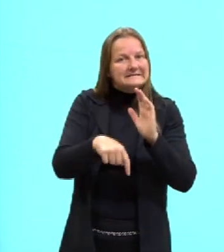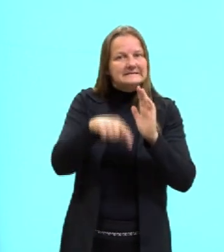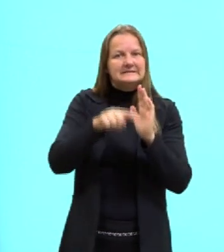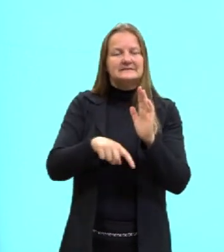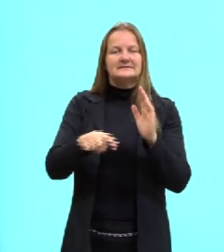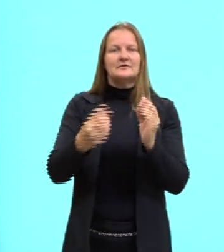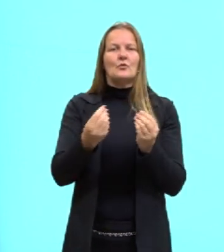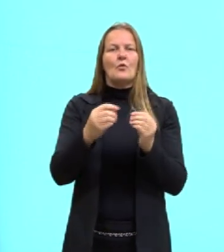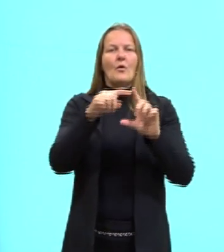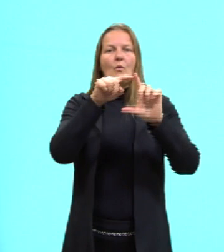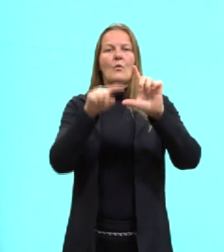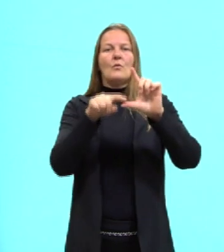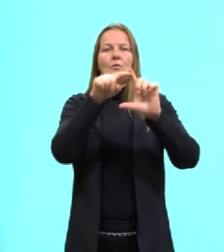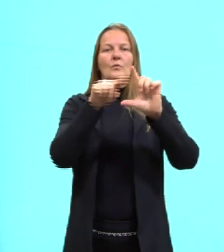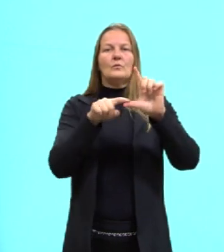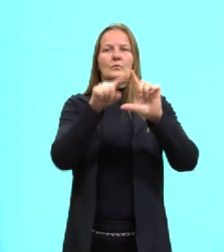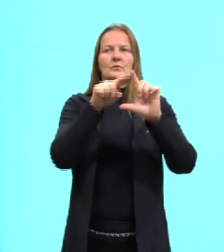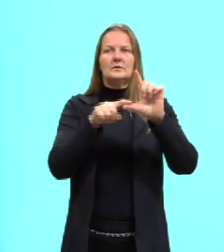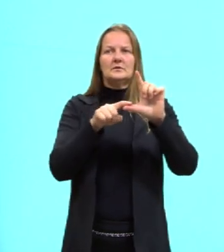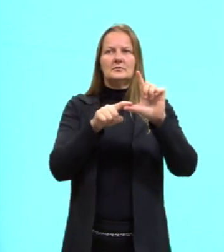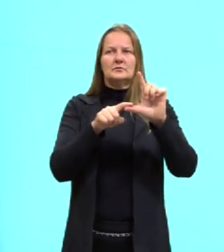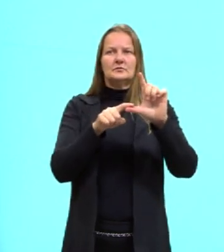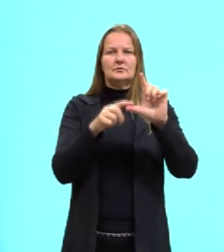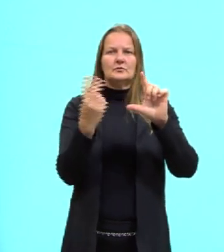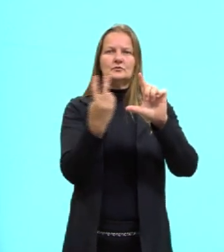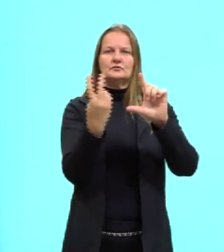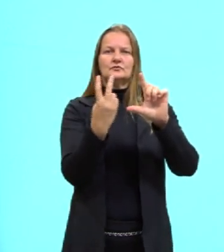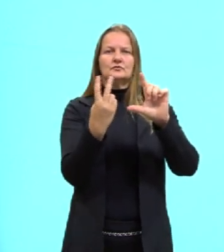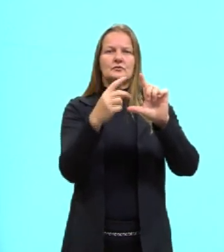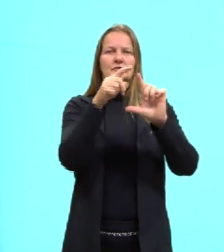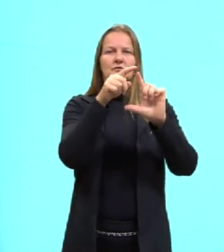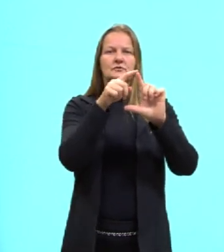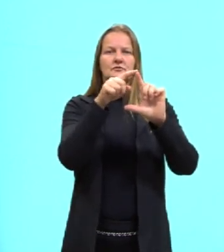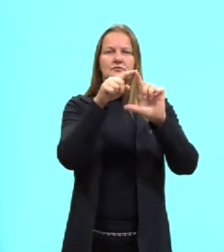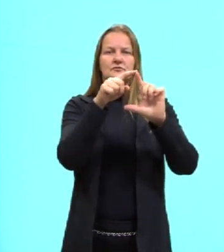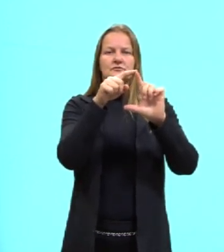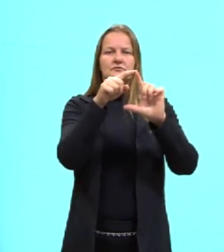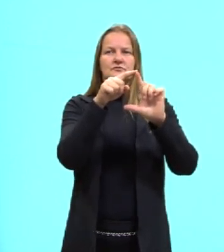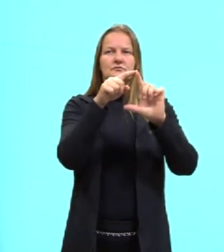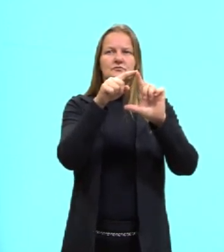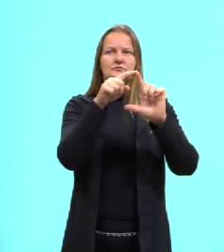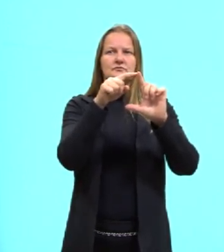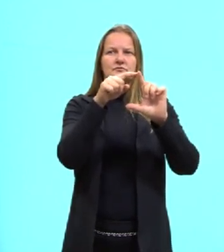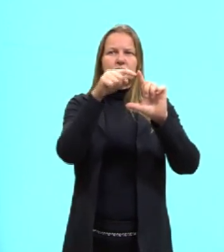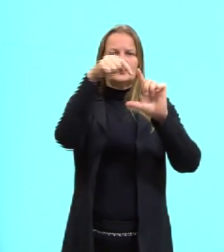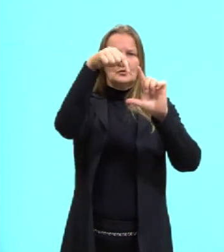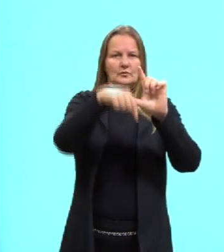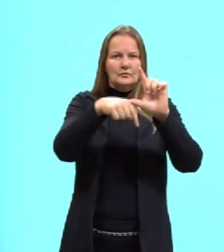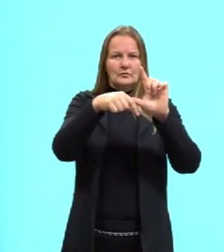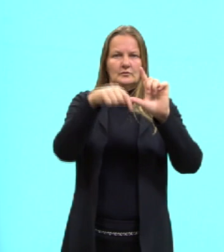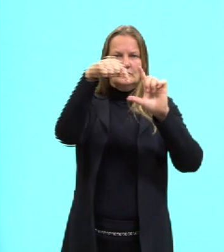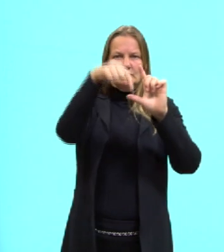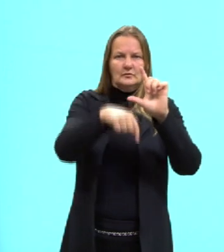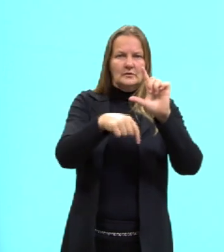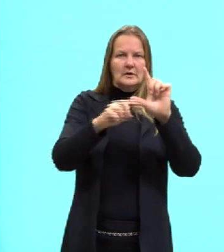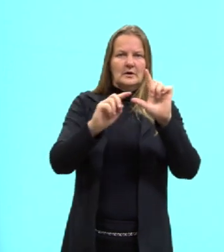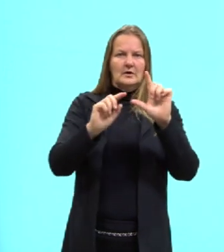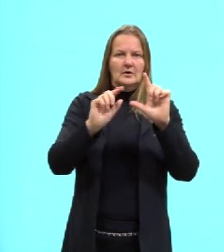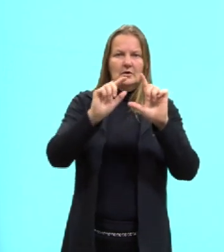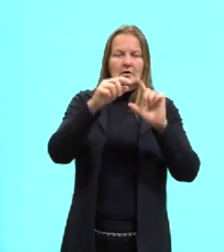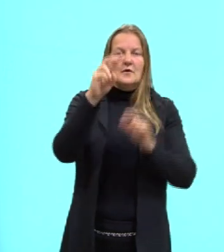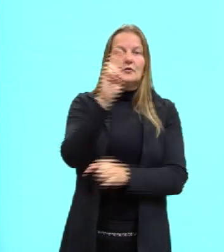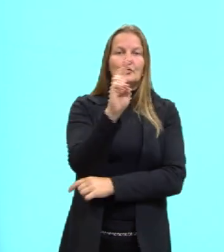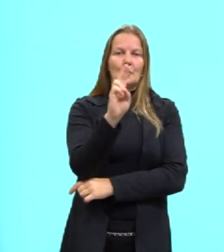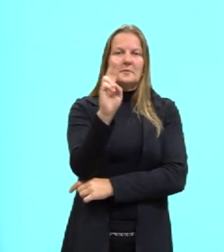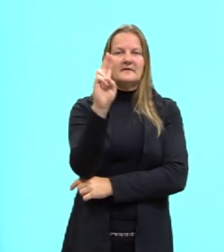Qual é o ângulo que a gente tem entre esses dois vetores aqui, entre essas duas flechinhas aqui, que a gente chama de vetor?